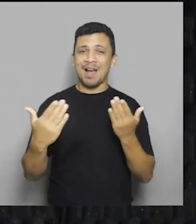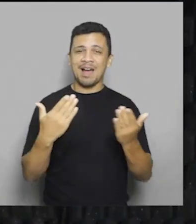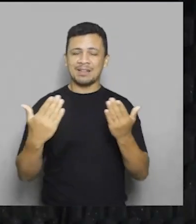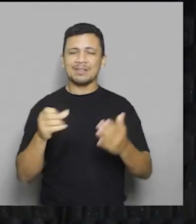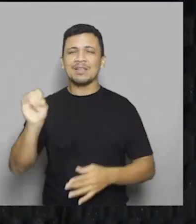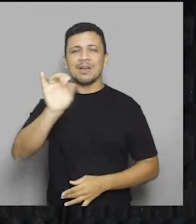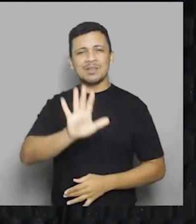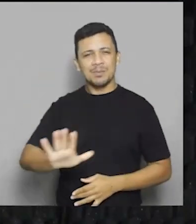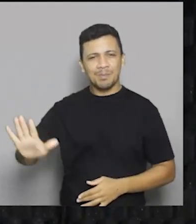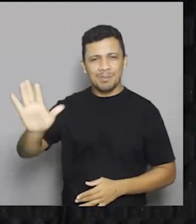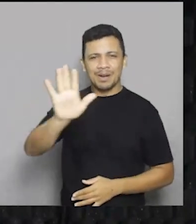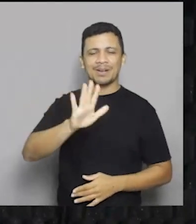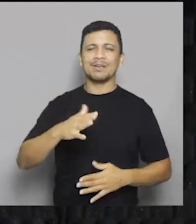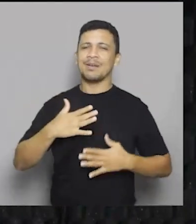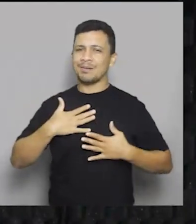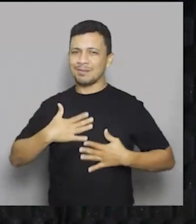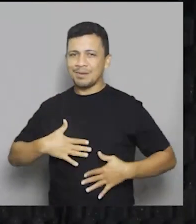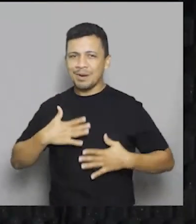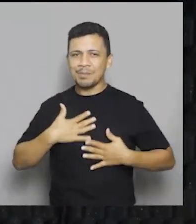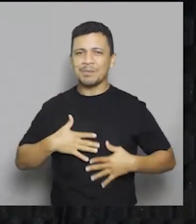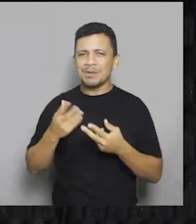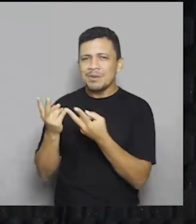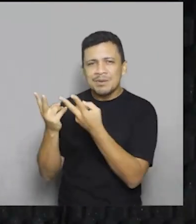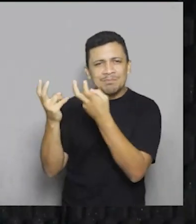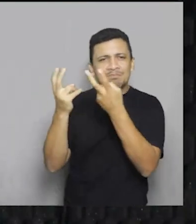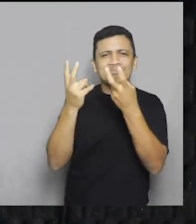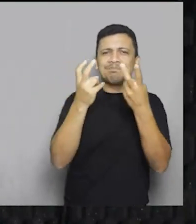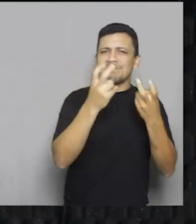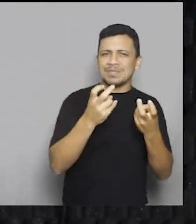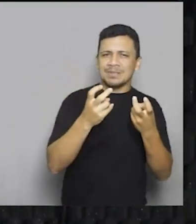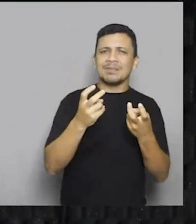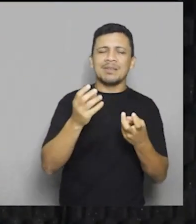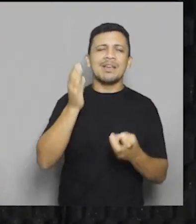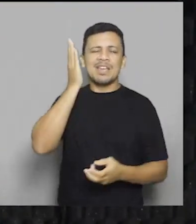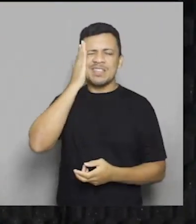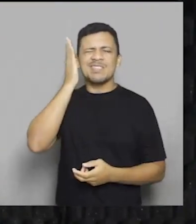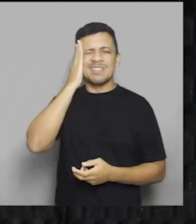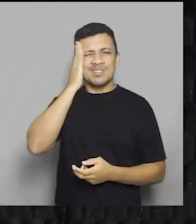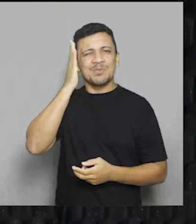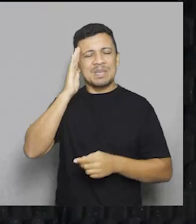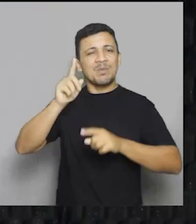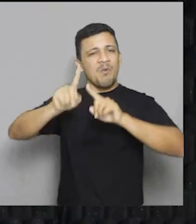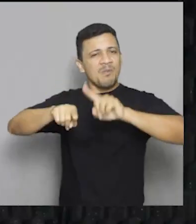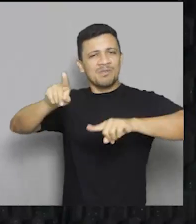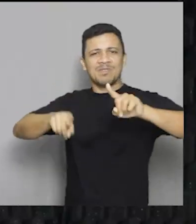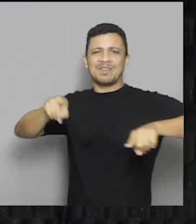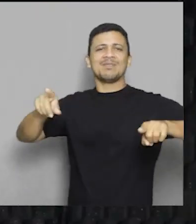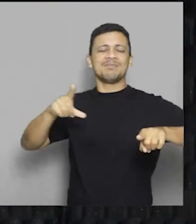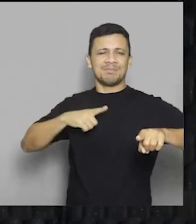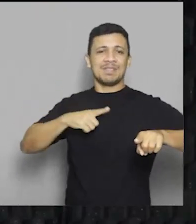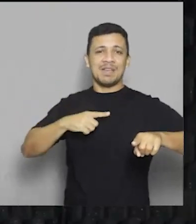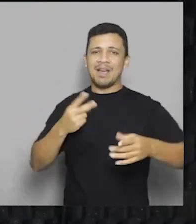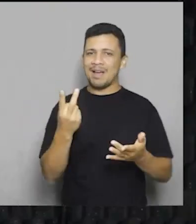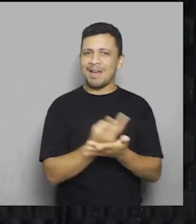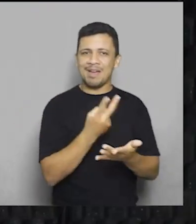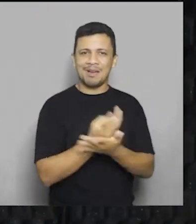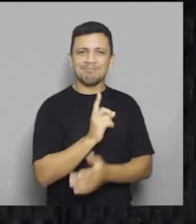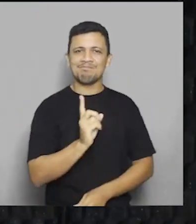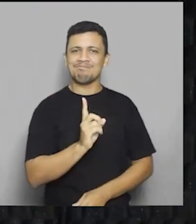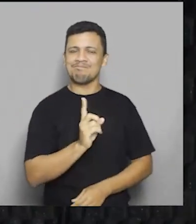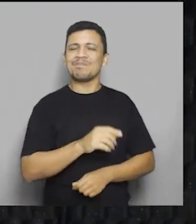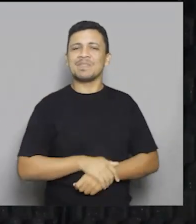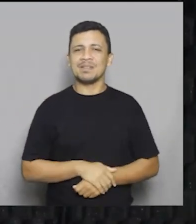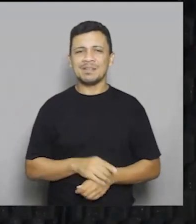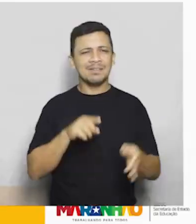com calma, né, tirando as várias possibilidades, interpretações que ela traz, para daí você não errar. E essa questão